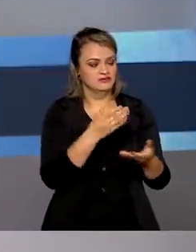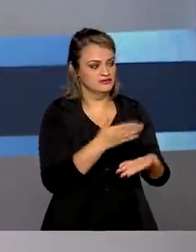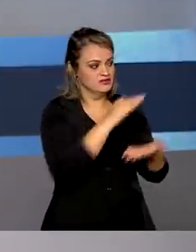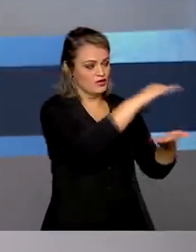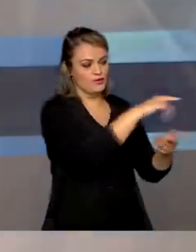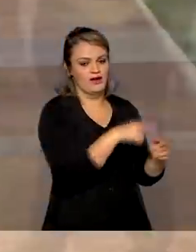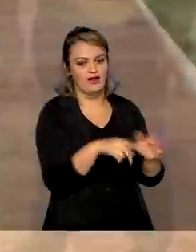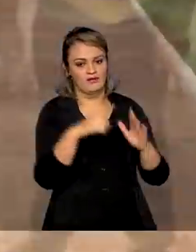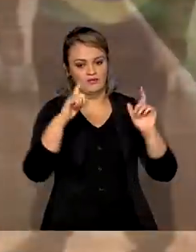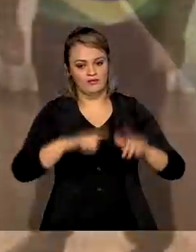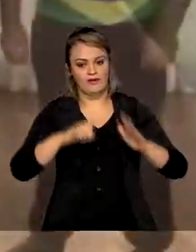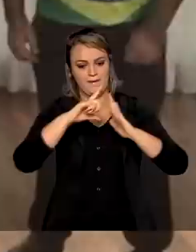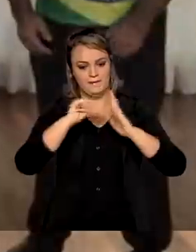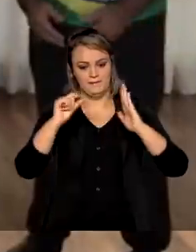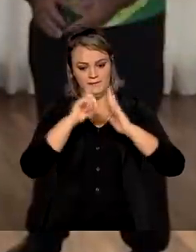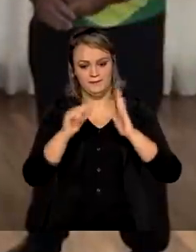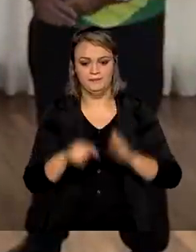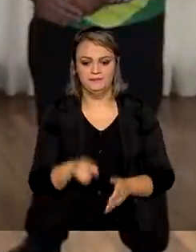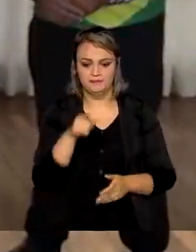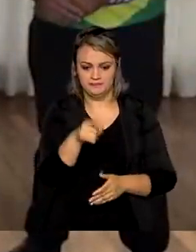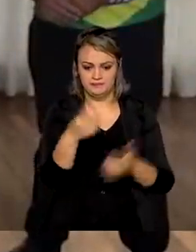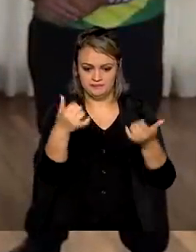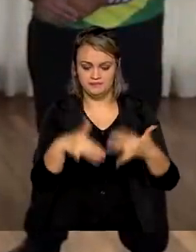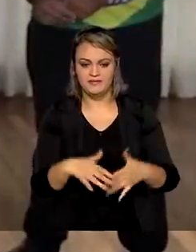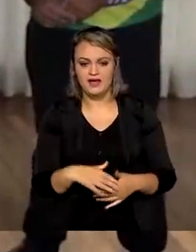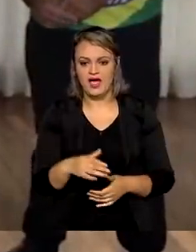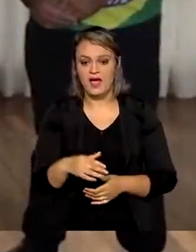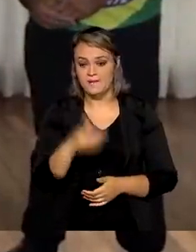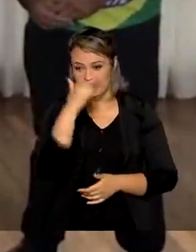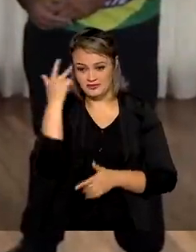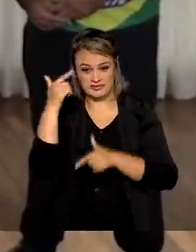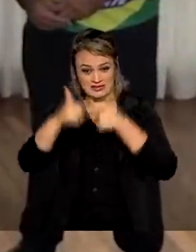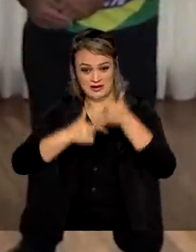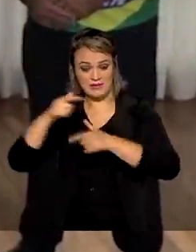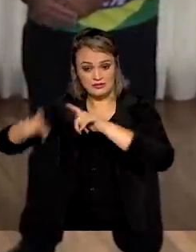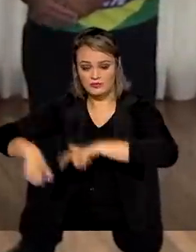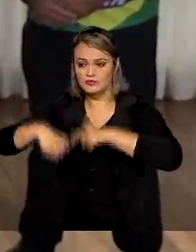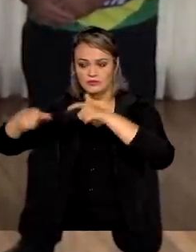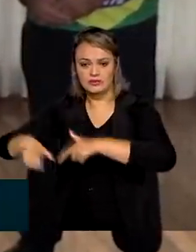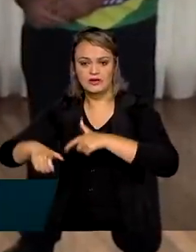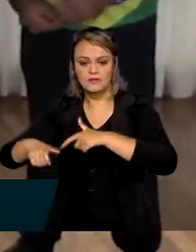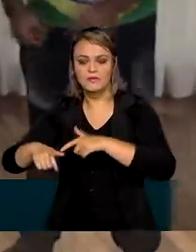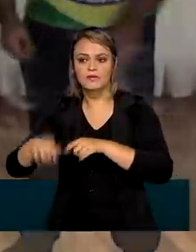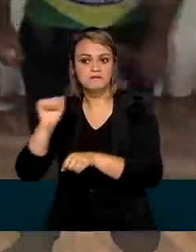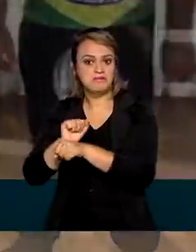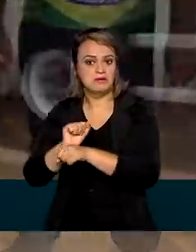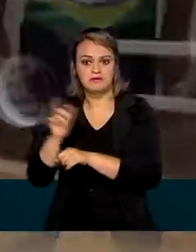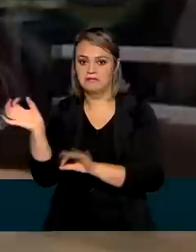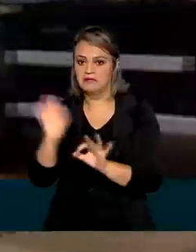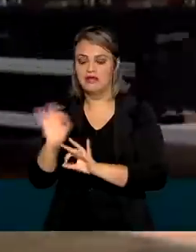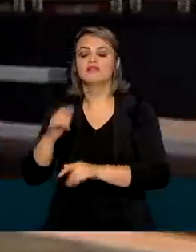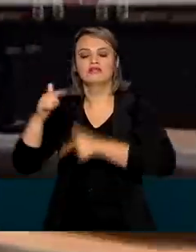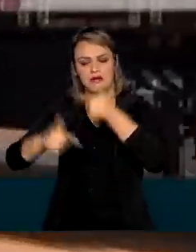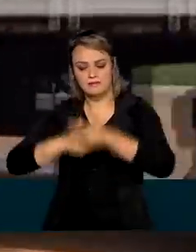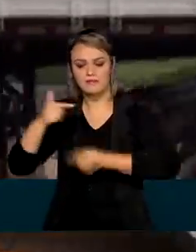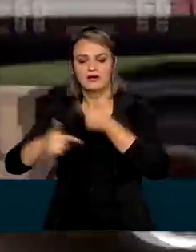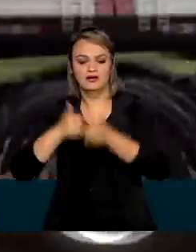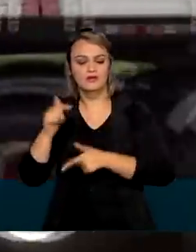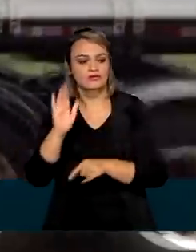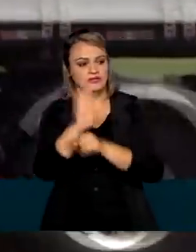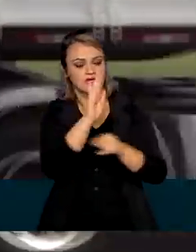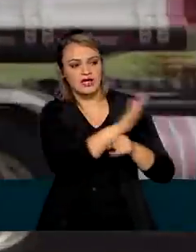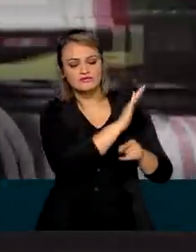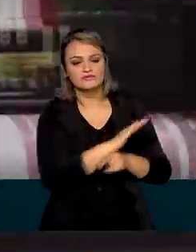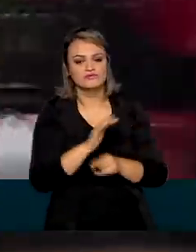Alvorada. O homem do campo que não parou durante a pandemia alimenta o nosso país, bem como mais de um